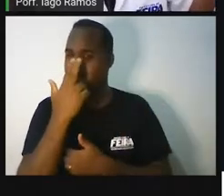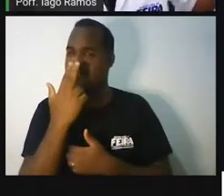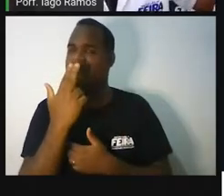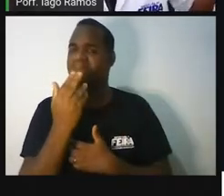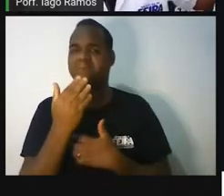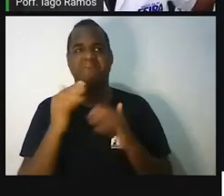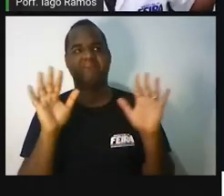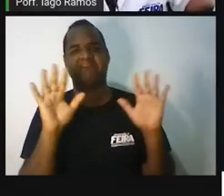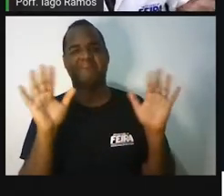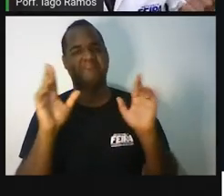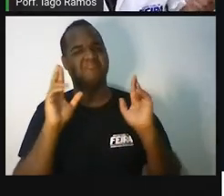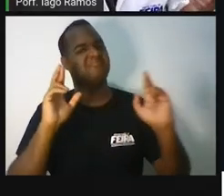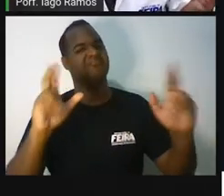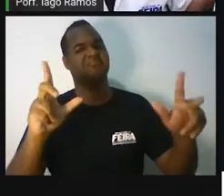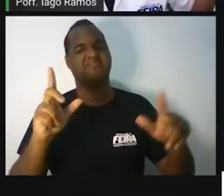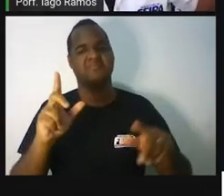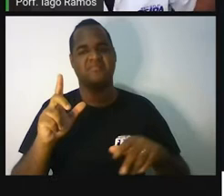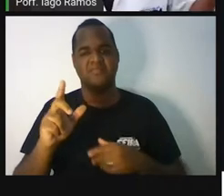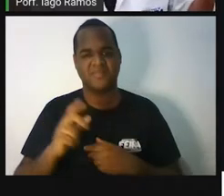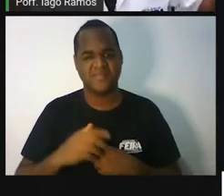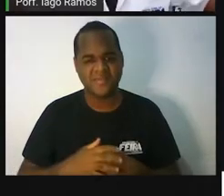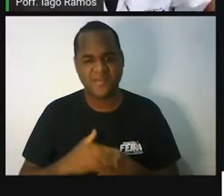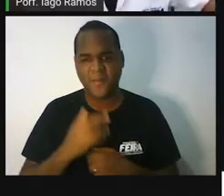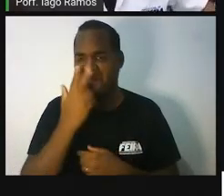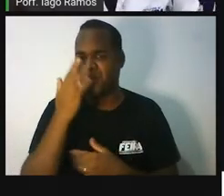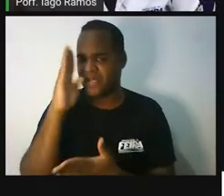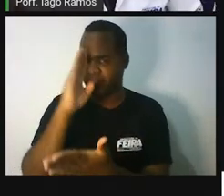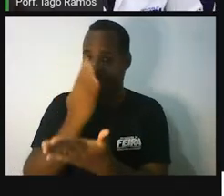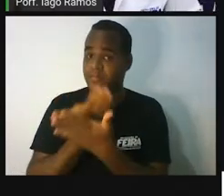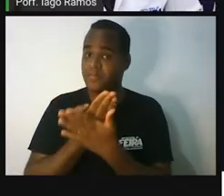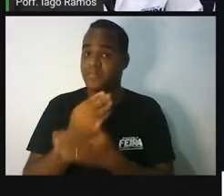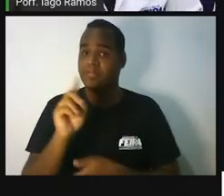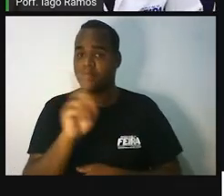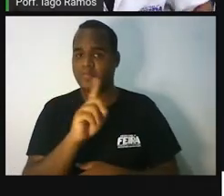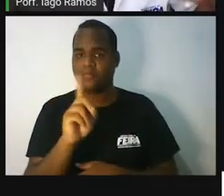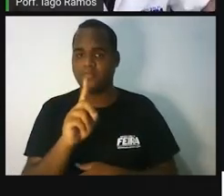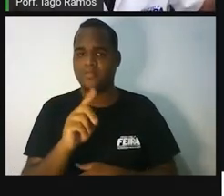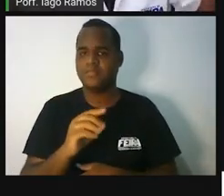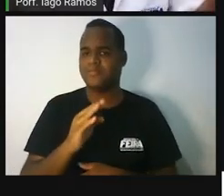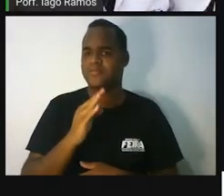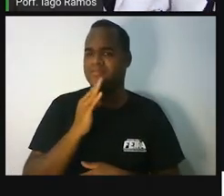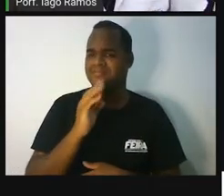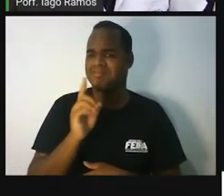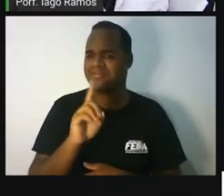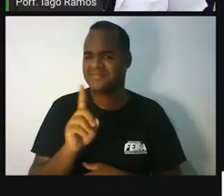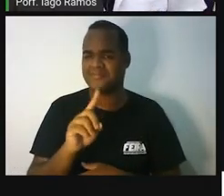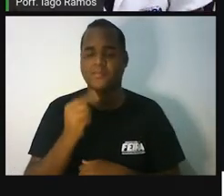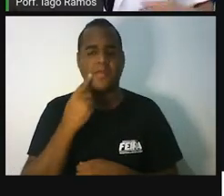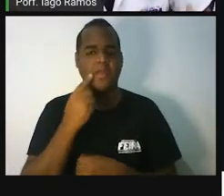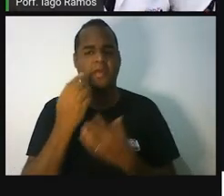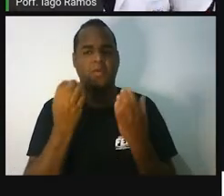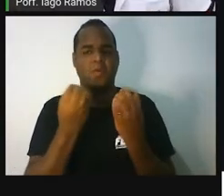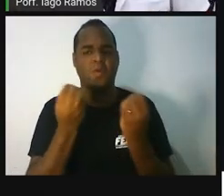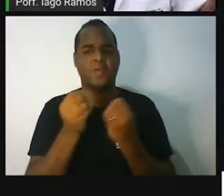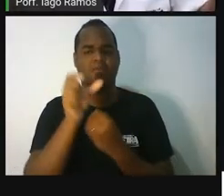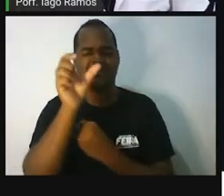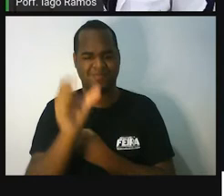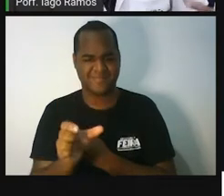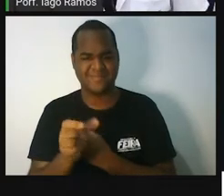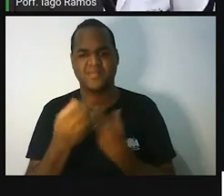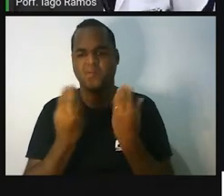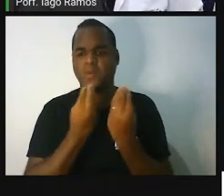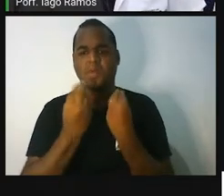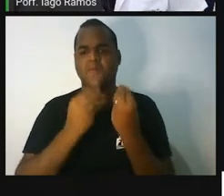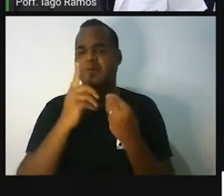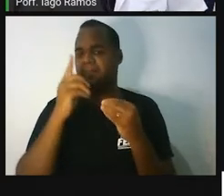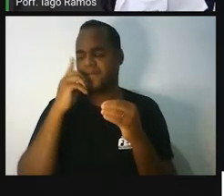sei lá, fora de sério, né, professor. Não, eu não estou acreditando nisso, professor. Como é que o senhor vai conseguir